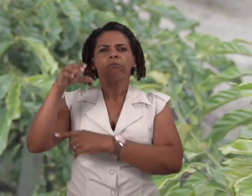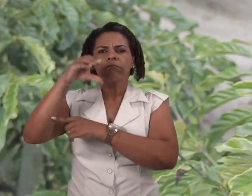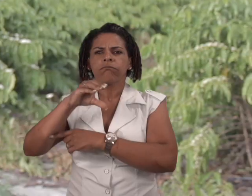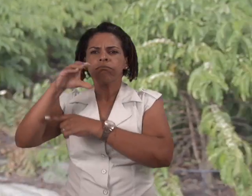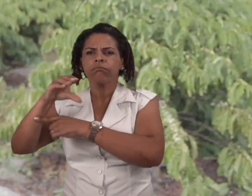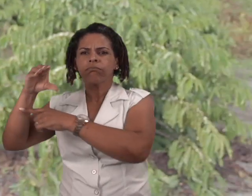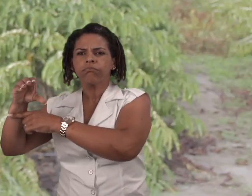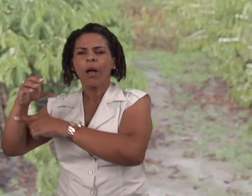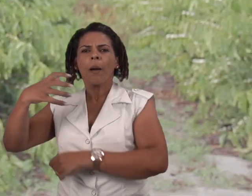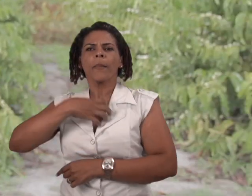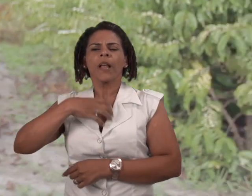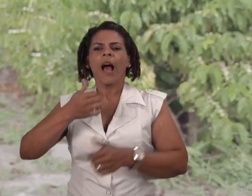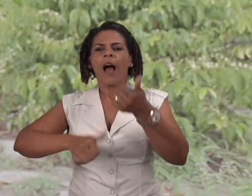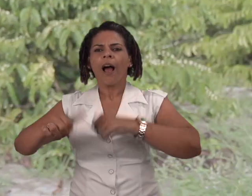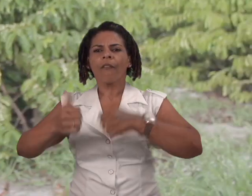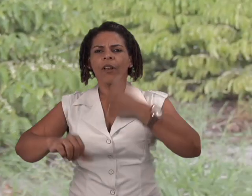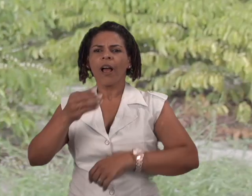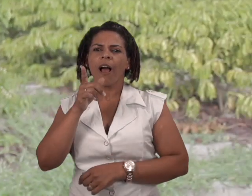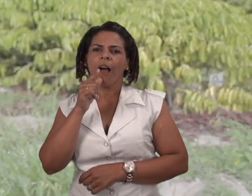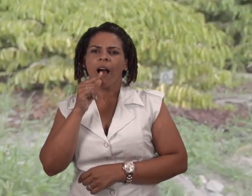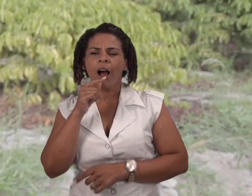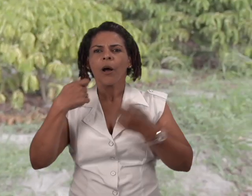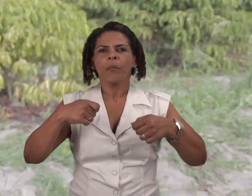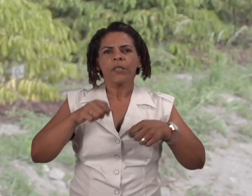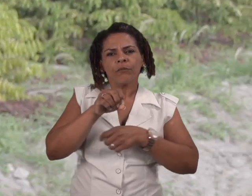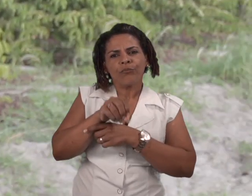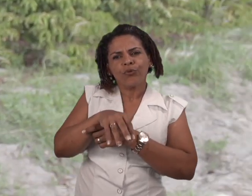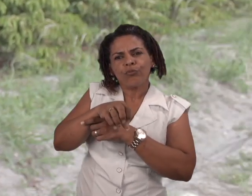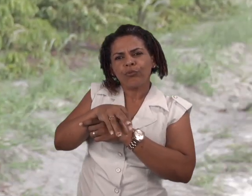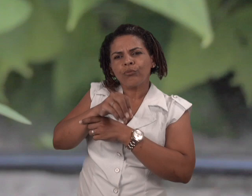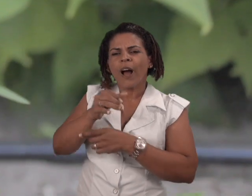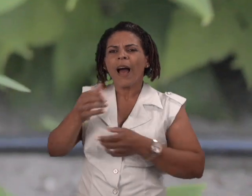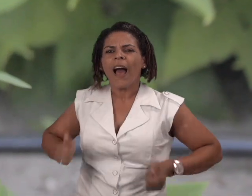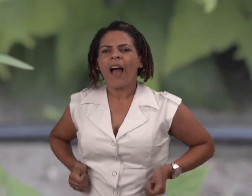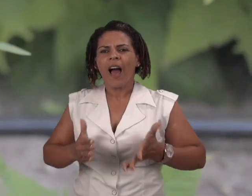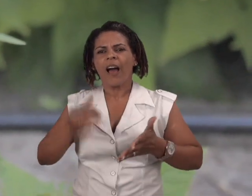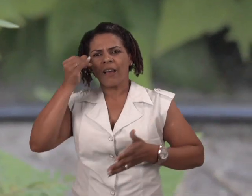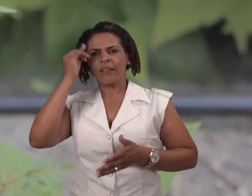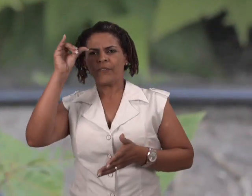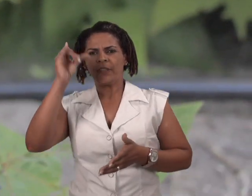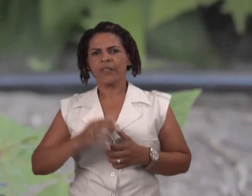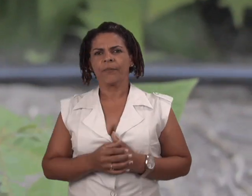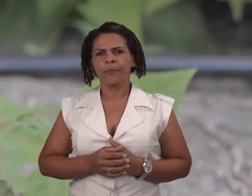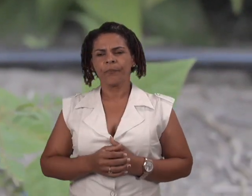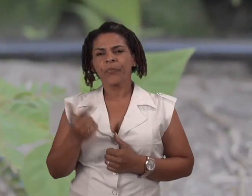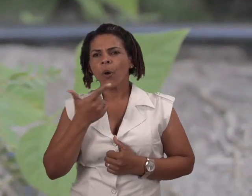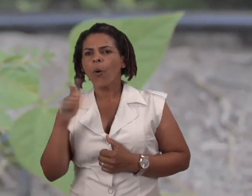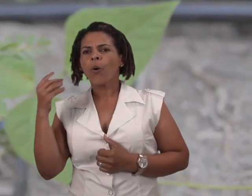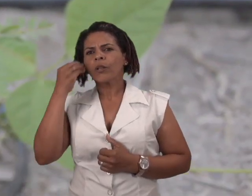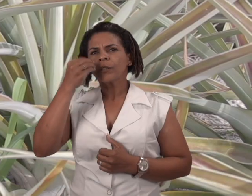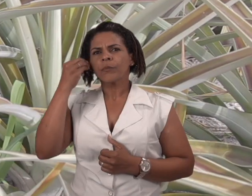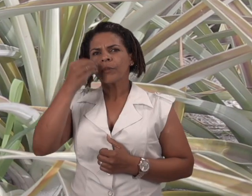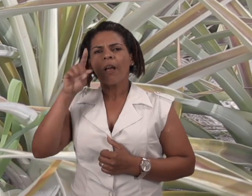Sensores de umidade são colocados no solo para avaliar a quantidade necessária para irrigar, sem haver desperdício de água.